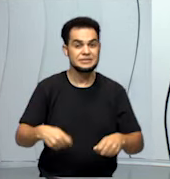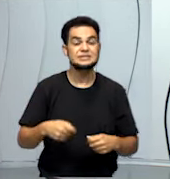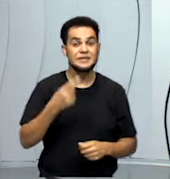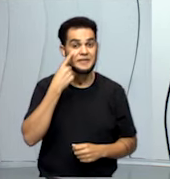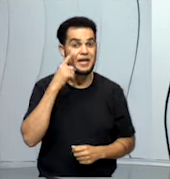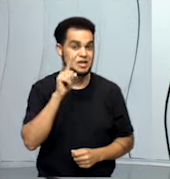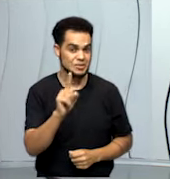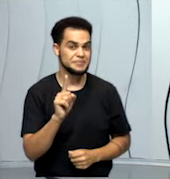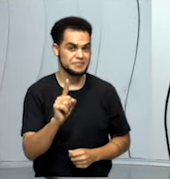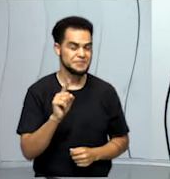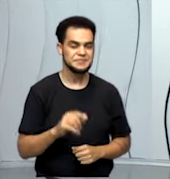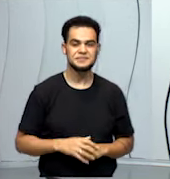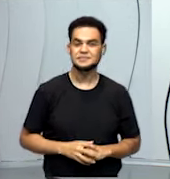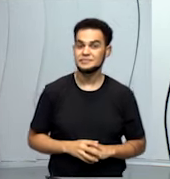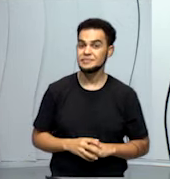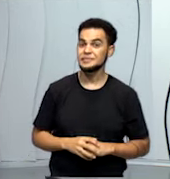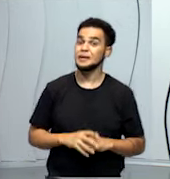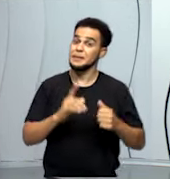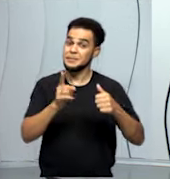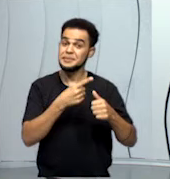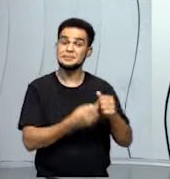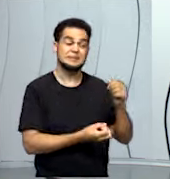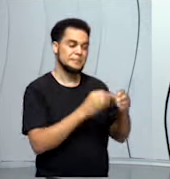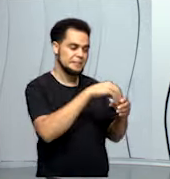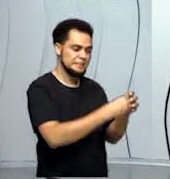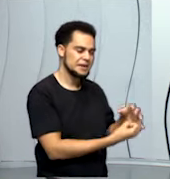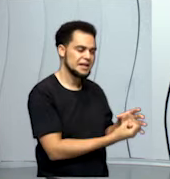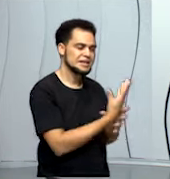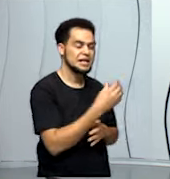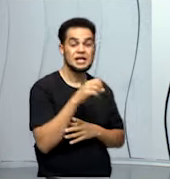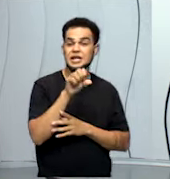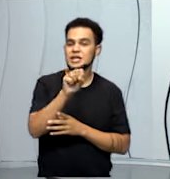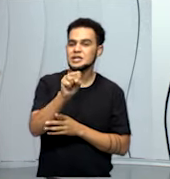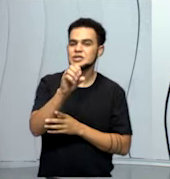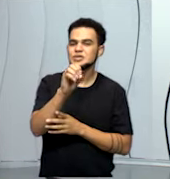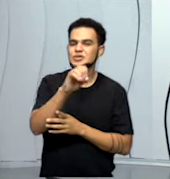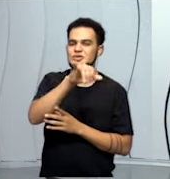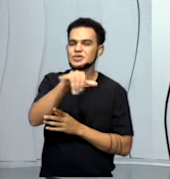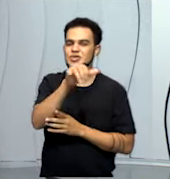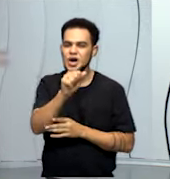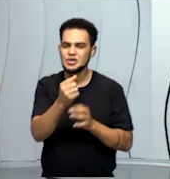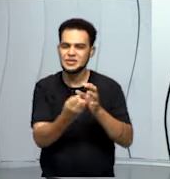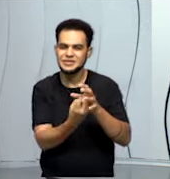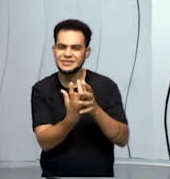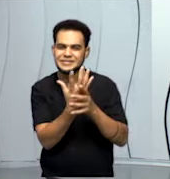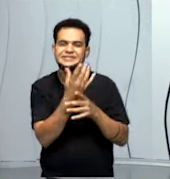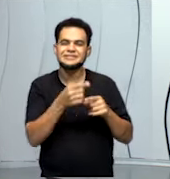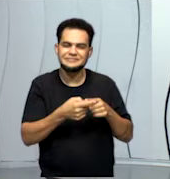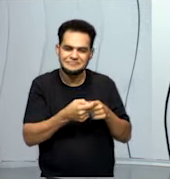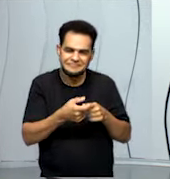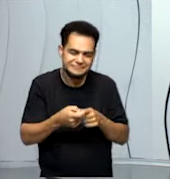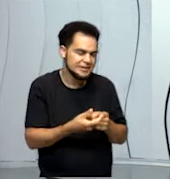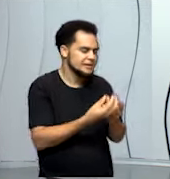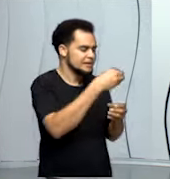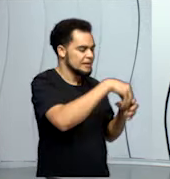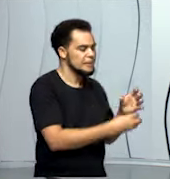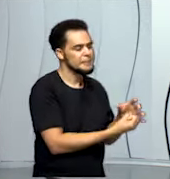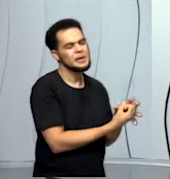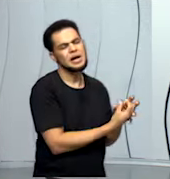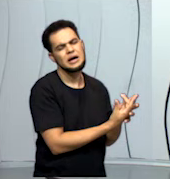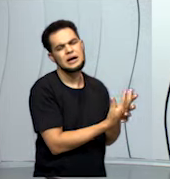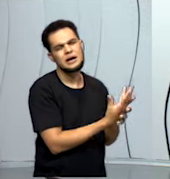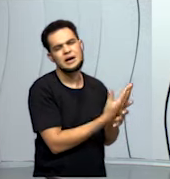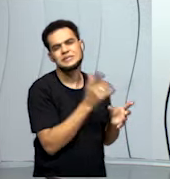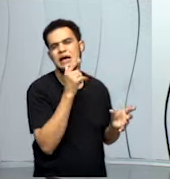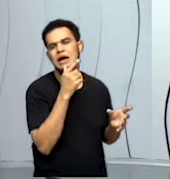primeiro a gente precisa plantar a soja, pezinho de soja vai crescer, vai ser irrigado por muito